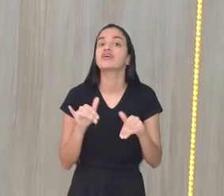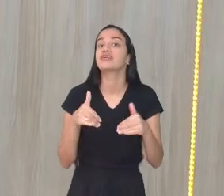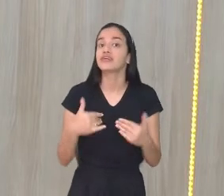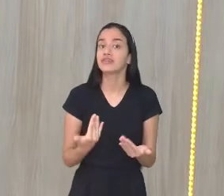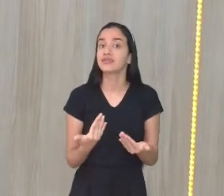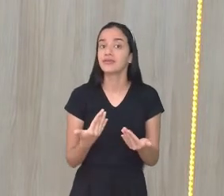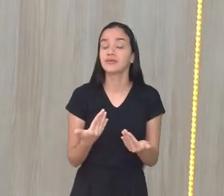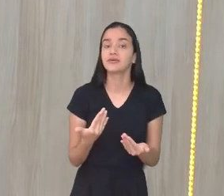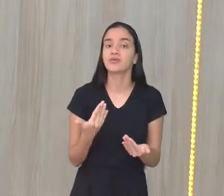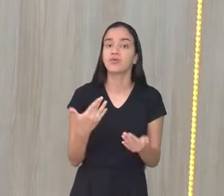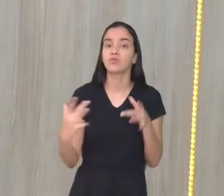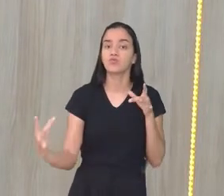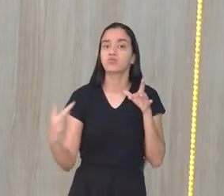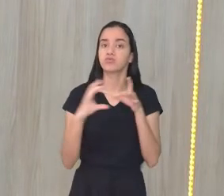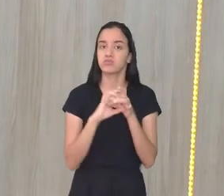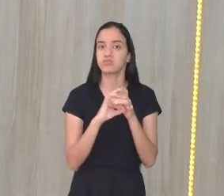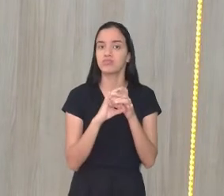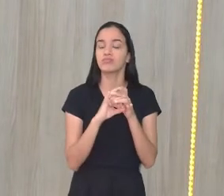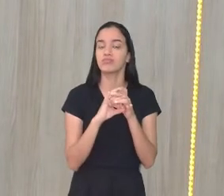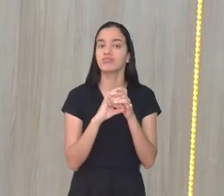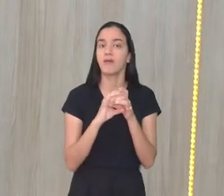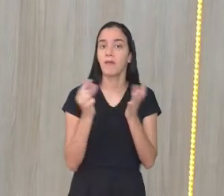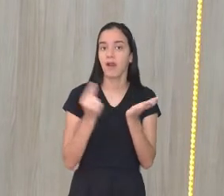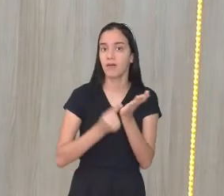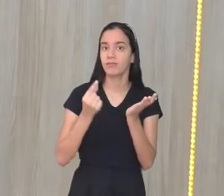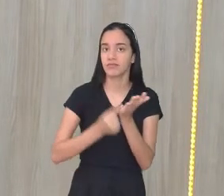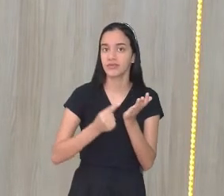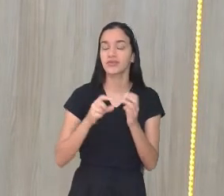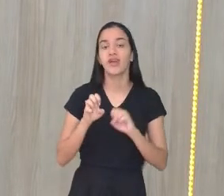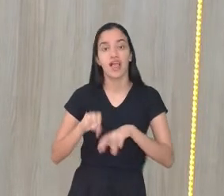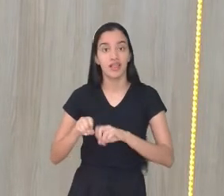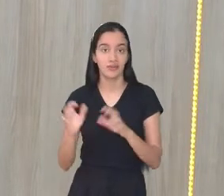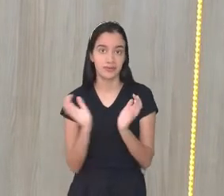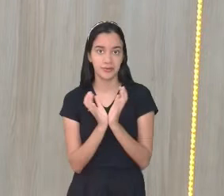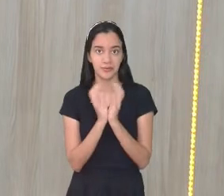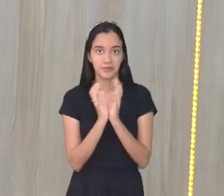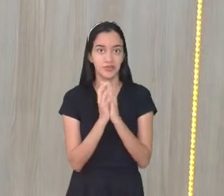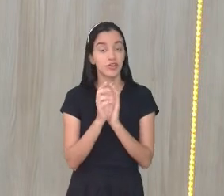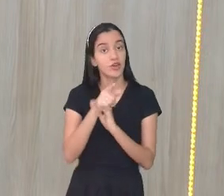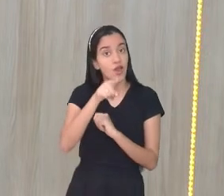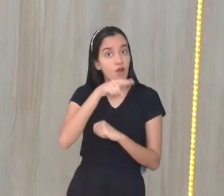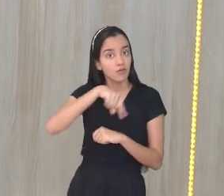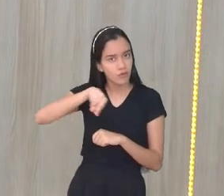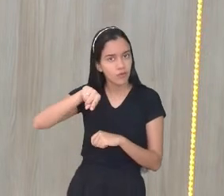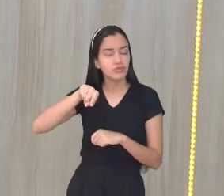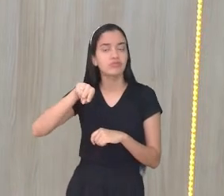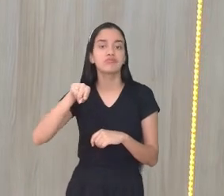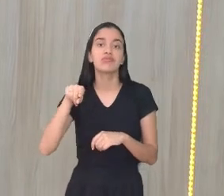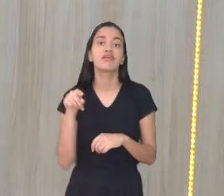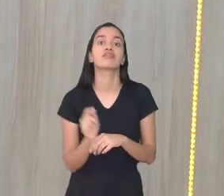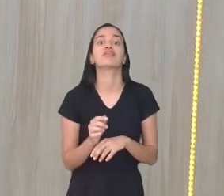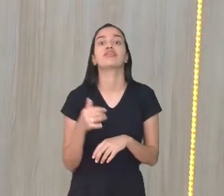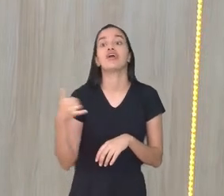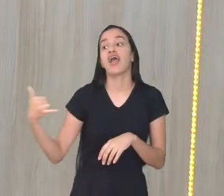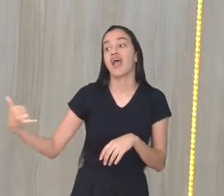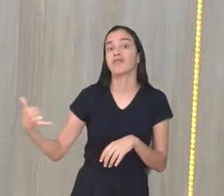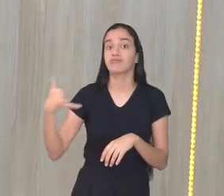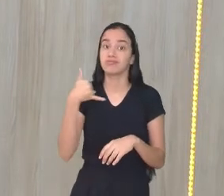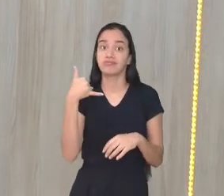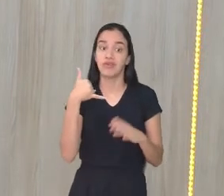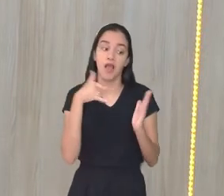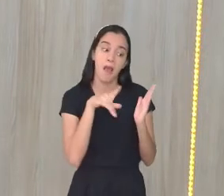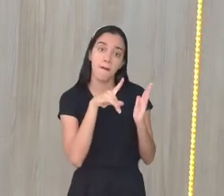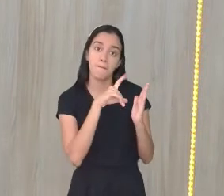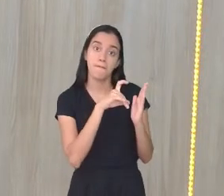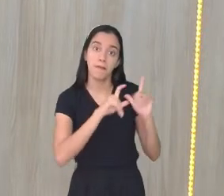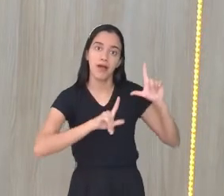conectar pelo aplicativo Educa Recife, você aponta aí a tela do